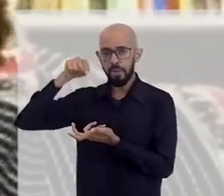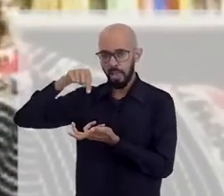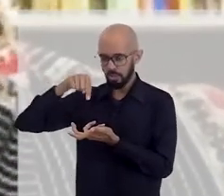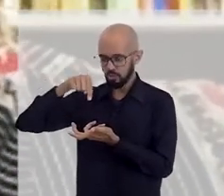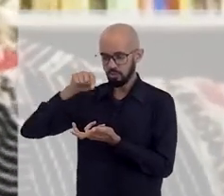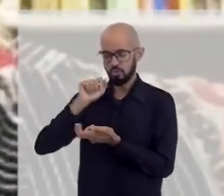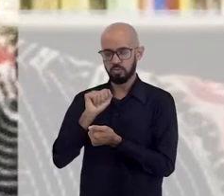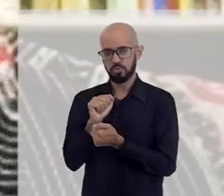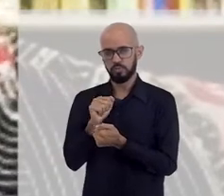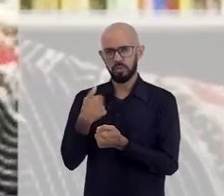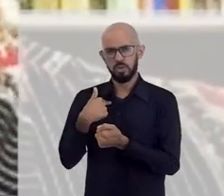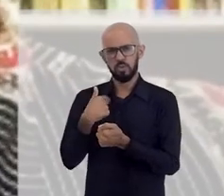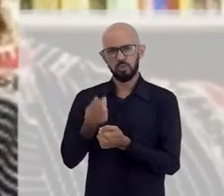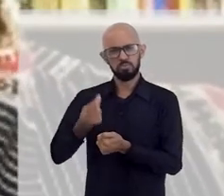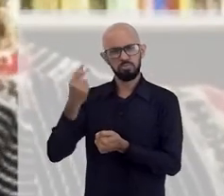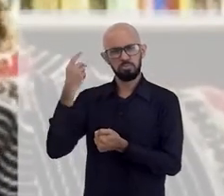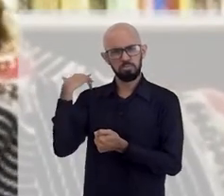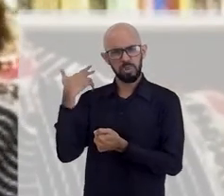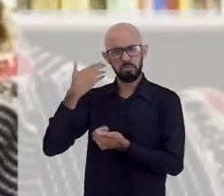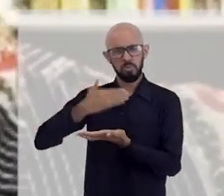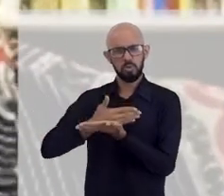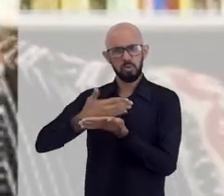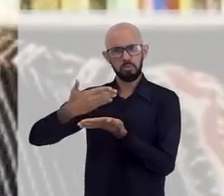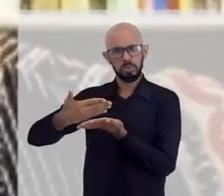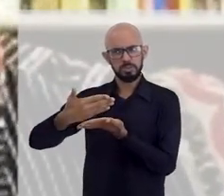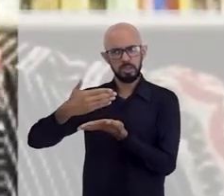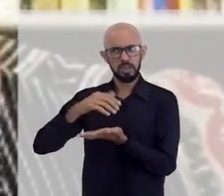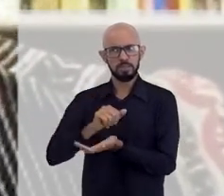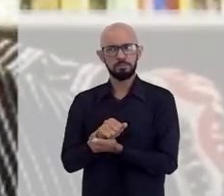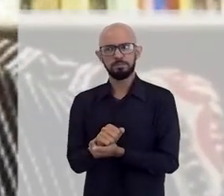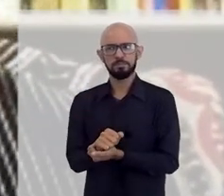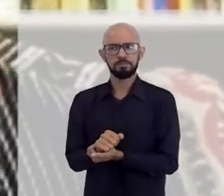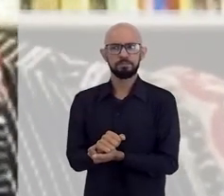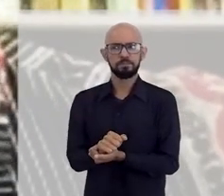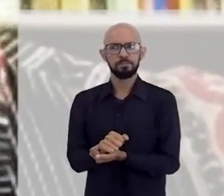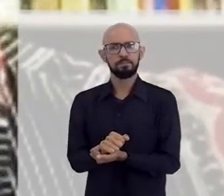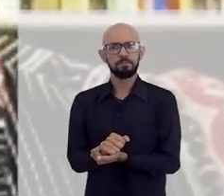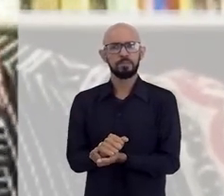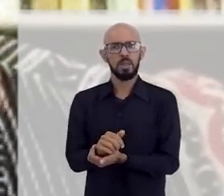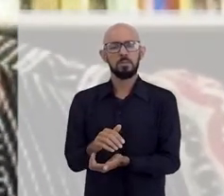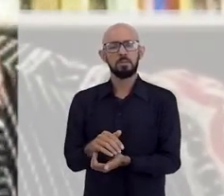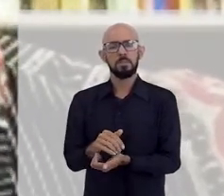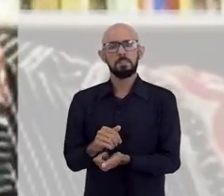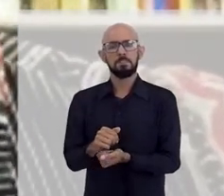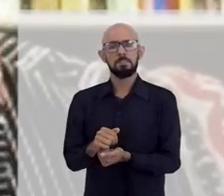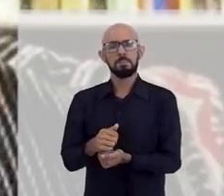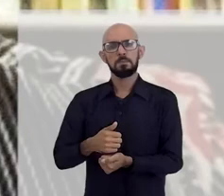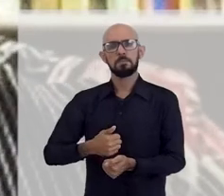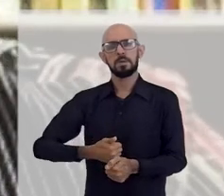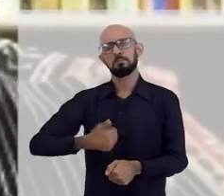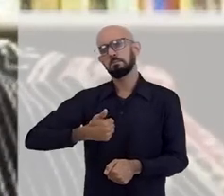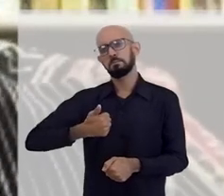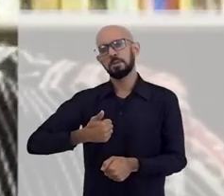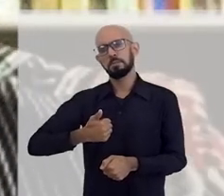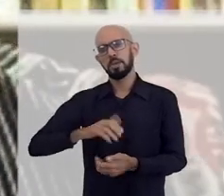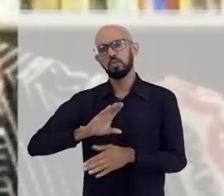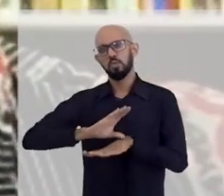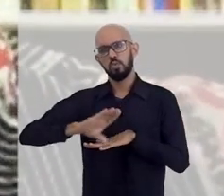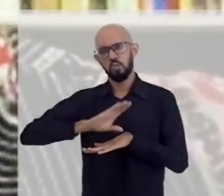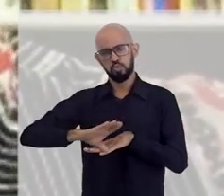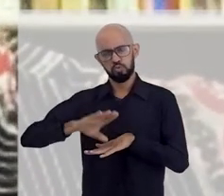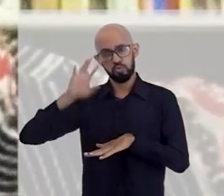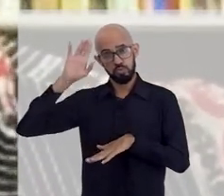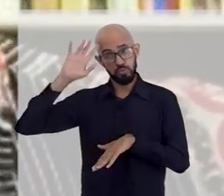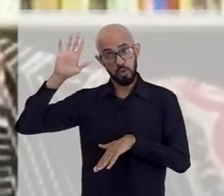Então, lá atrás, eu, quando comecei, meus estudos, eu comecei, inclusive, no início da minha primeira... Eu iniciei o curso